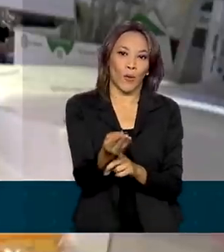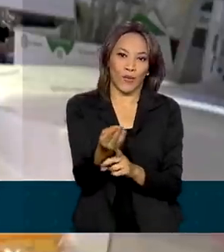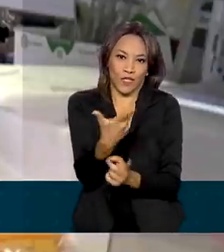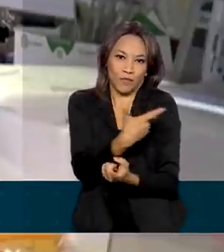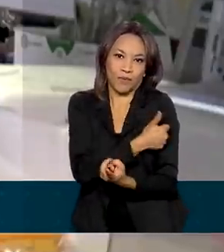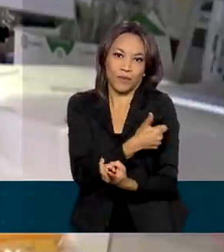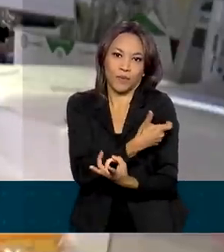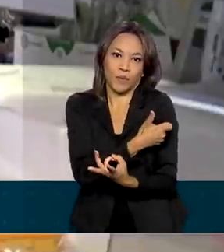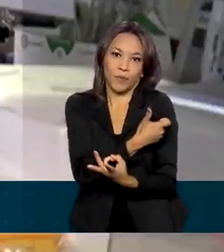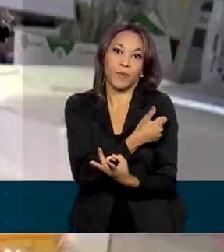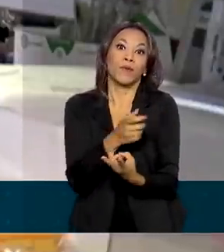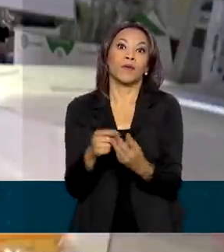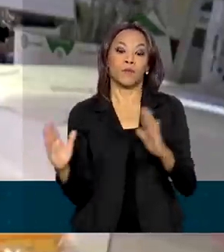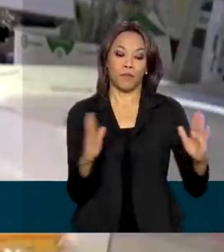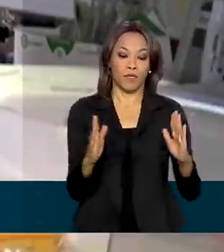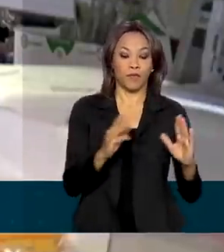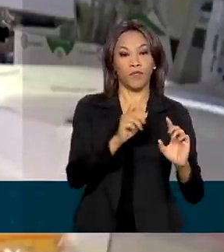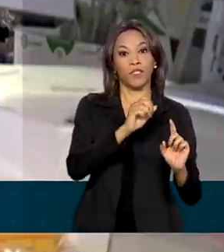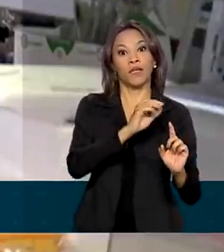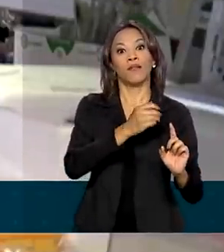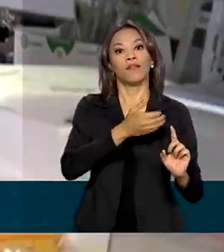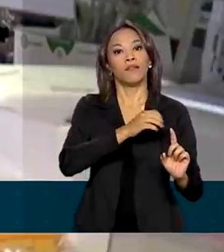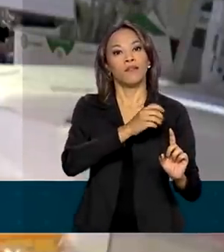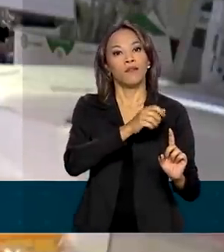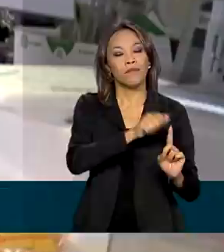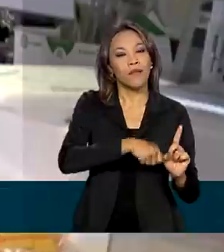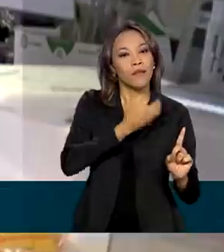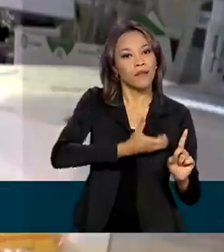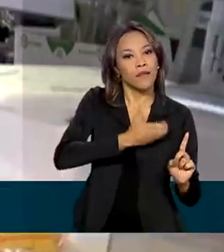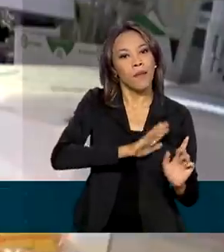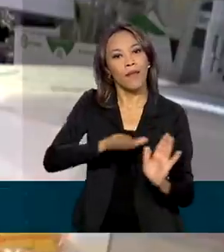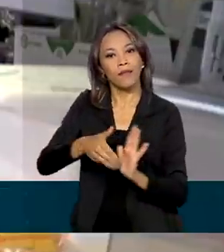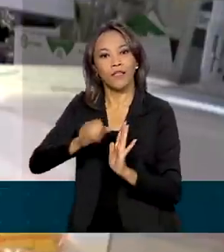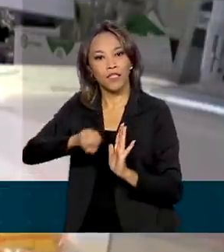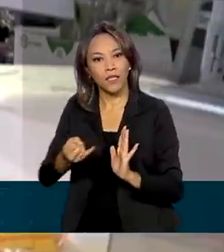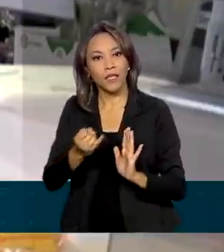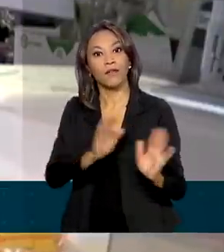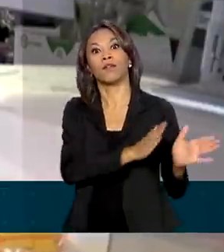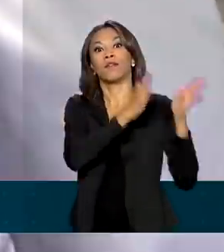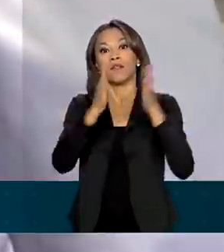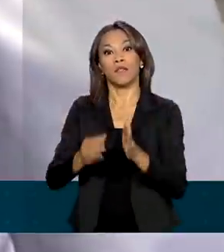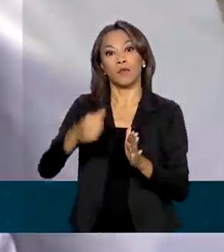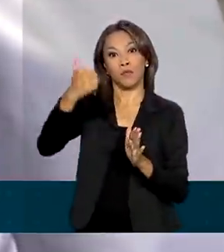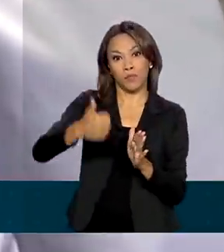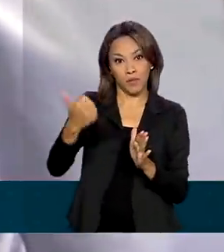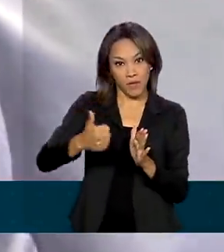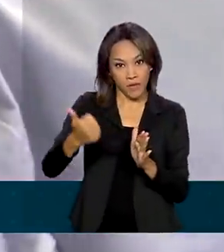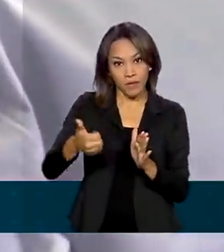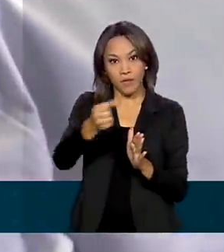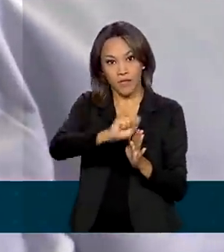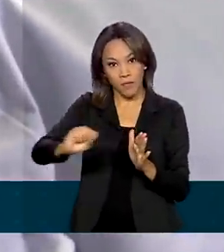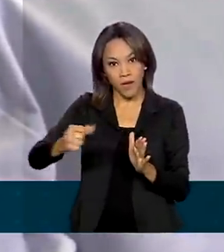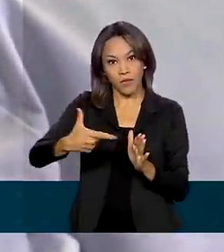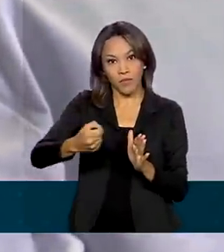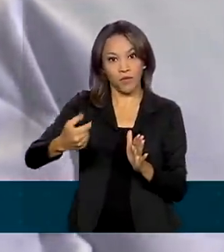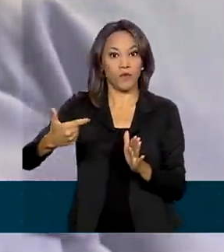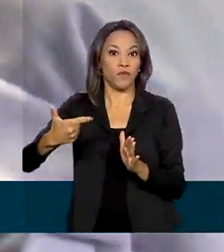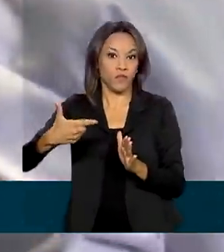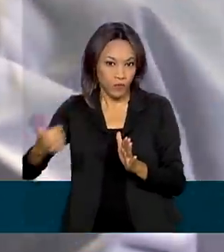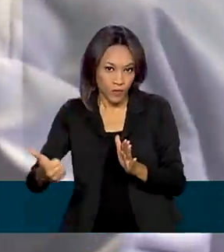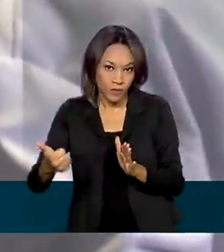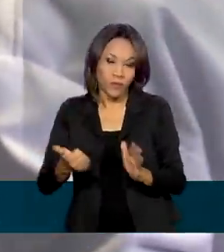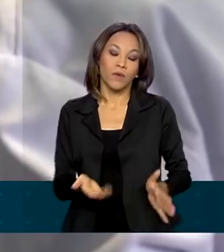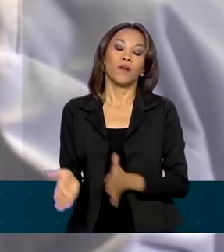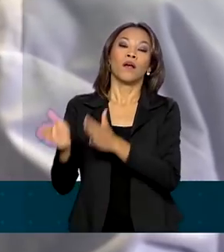entre dezembro e janeiro e o restante até o fim do primeiro semestre de 2021. Mas segundo a